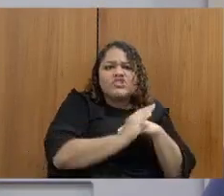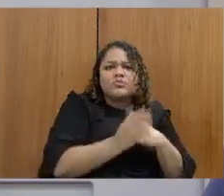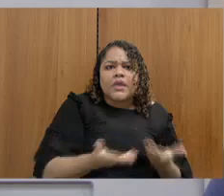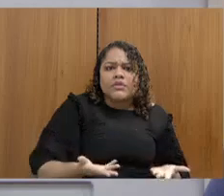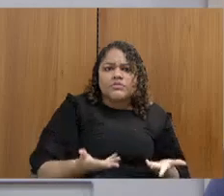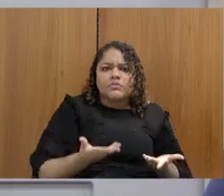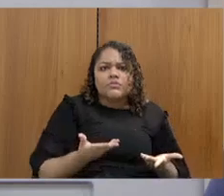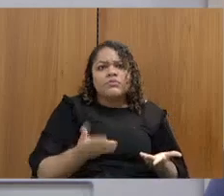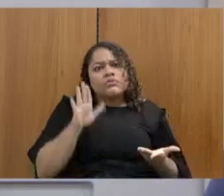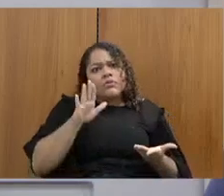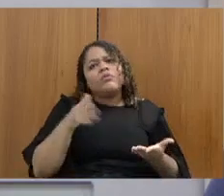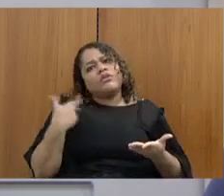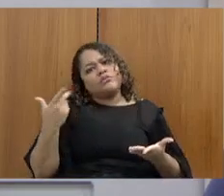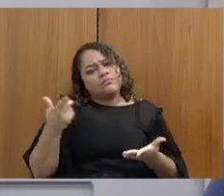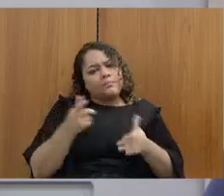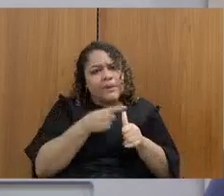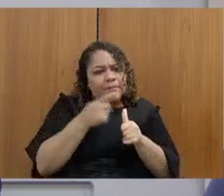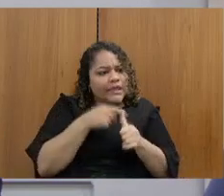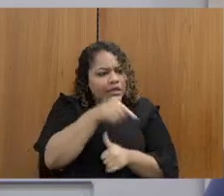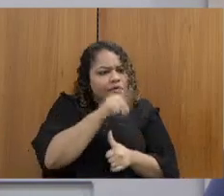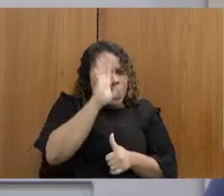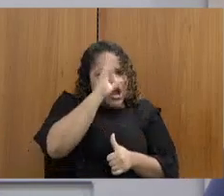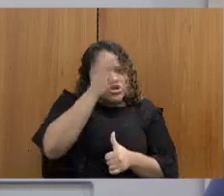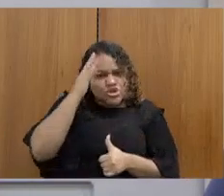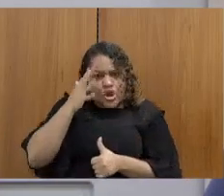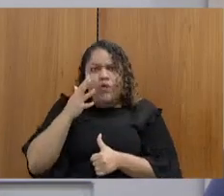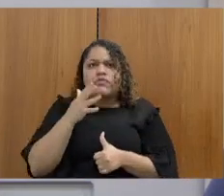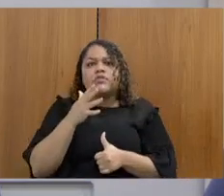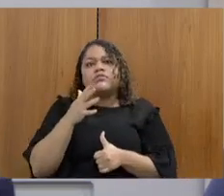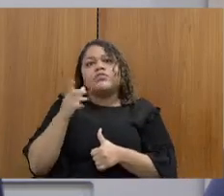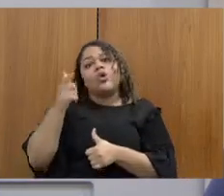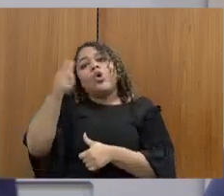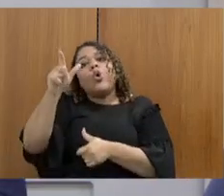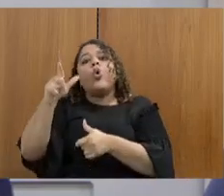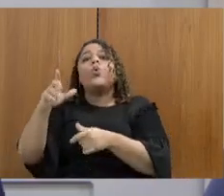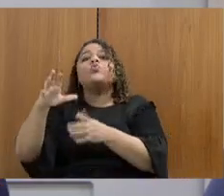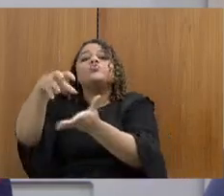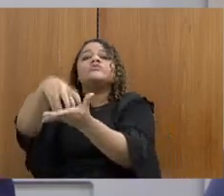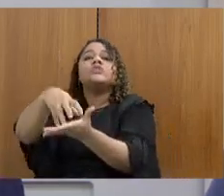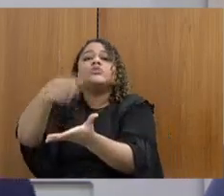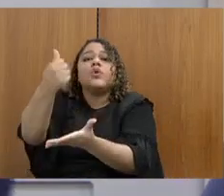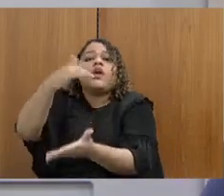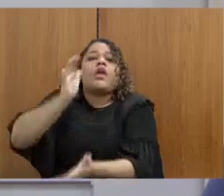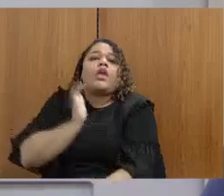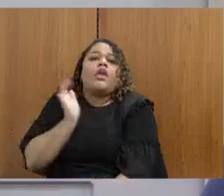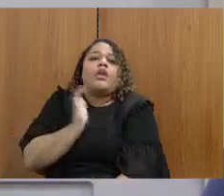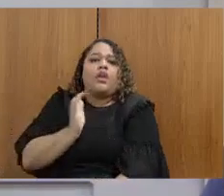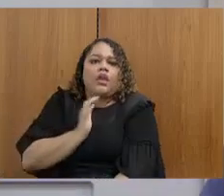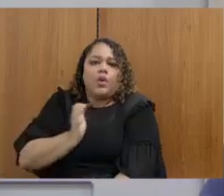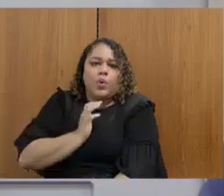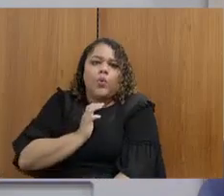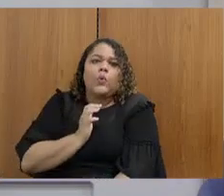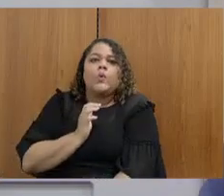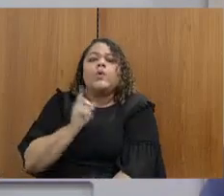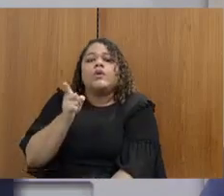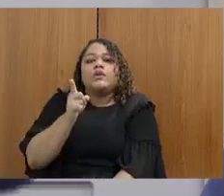essas questões para depois vir discutir outros setores que são muito abastados e que estão aí se beneficiando da estrutura e do orçamento do Estado, que somos